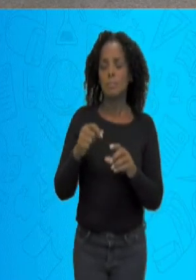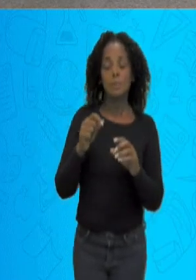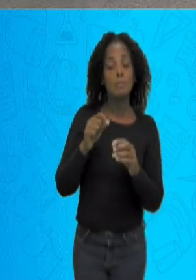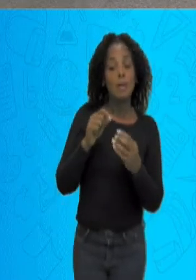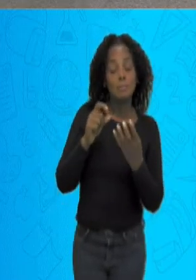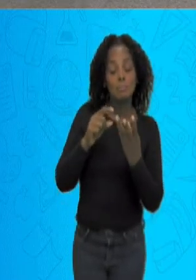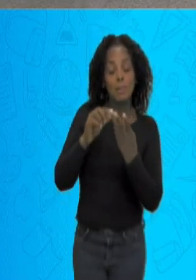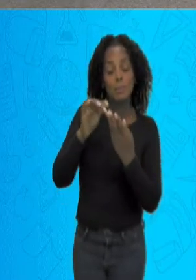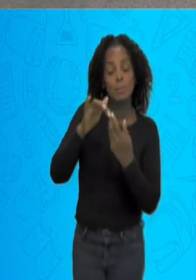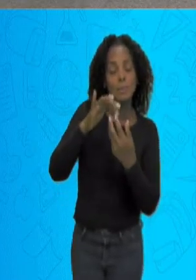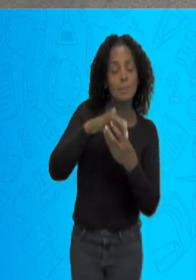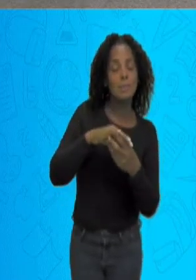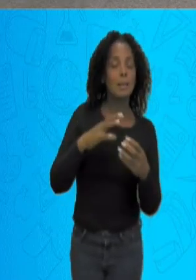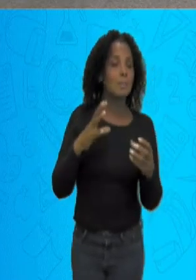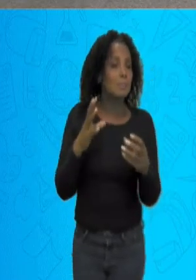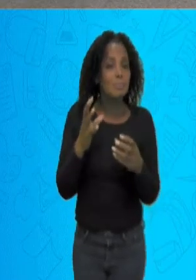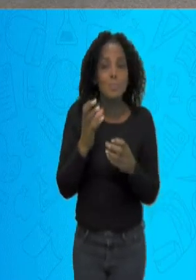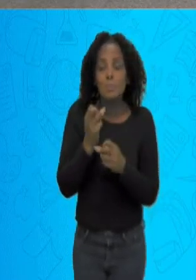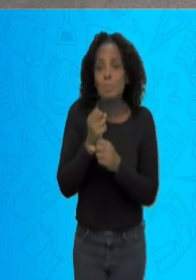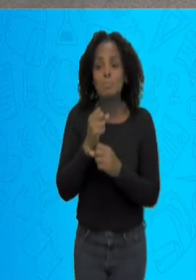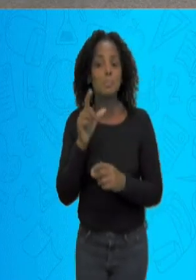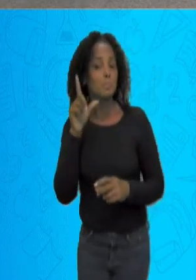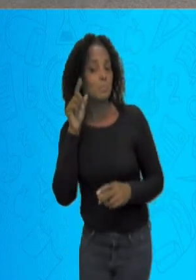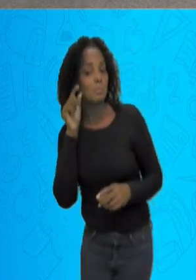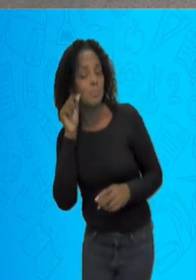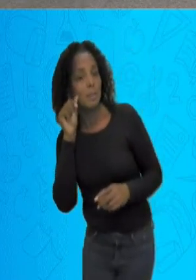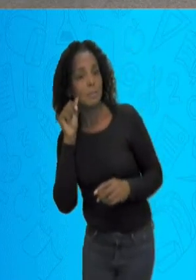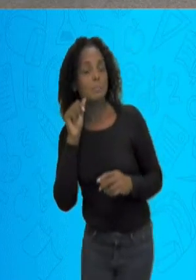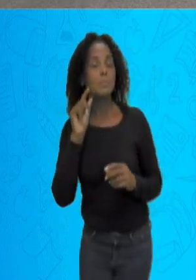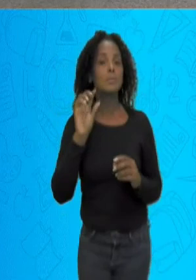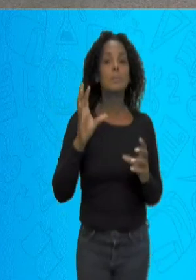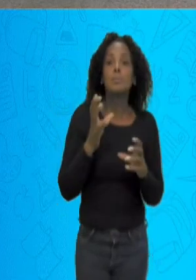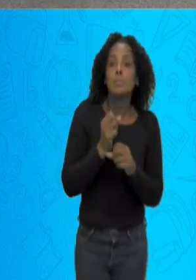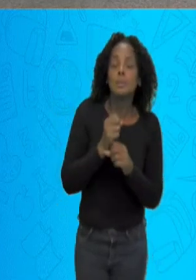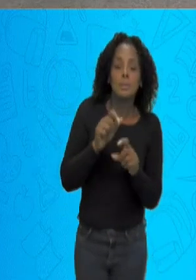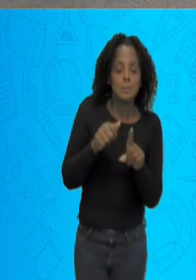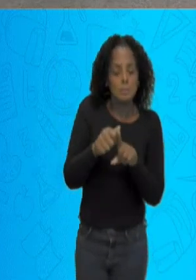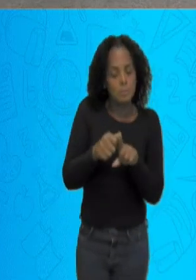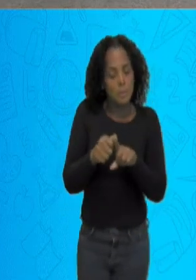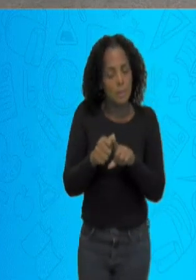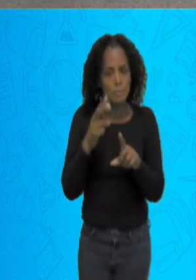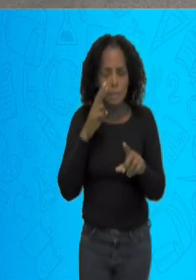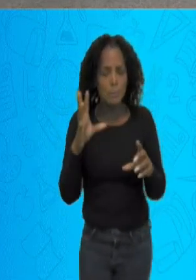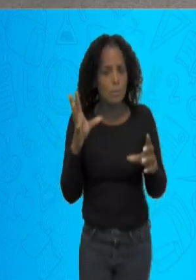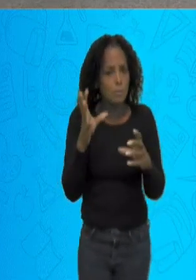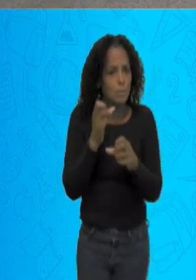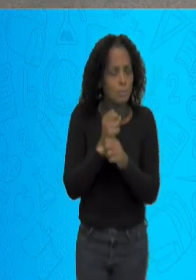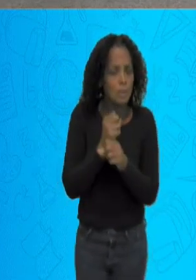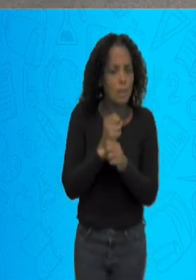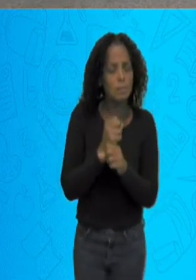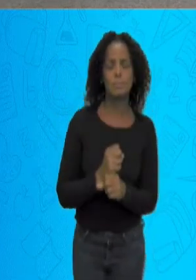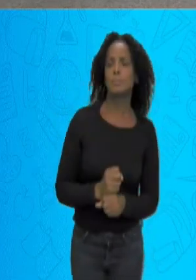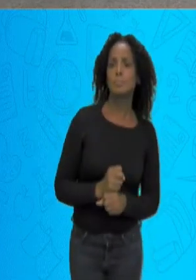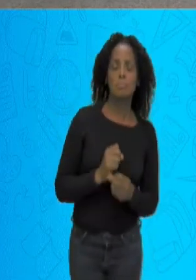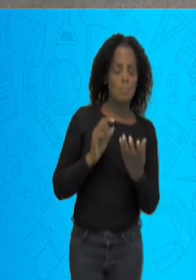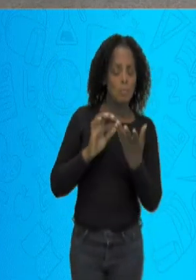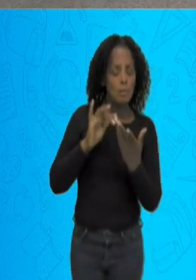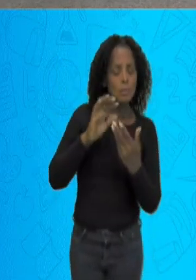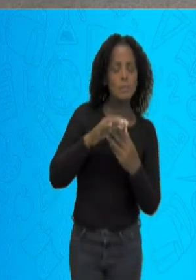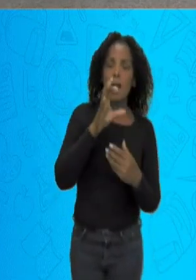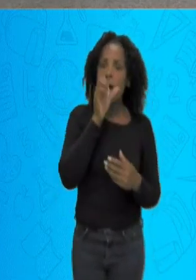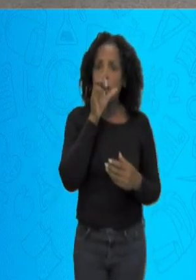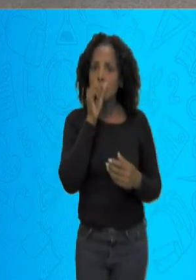lápis mais as borrachas. Aí vai ver o total que você vai ter. Você vai contar as laranjas, mais a banana.